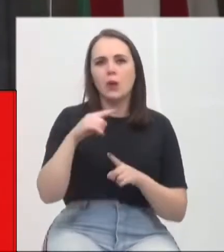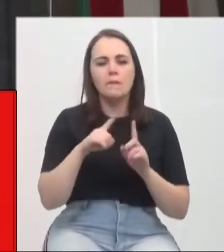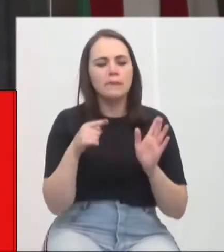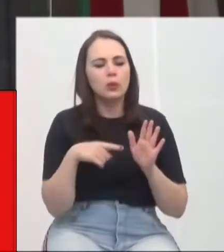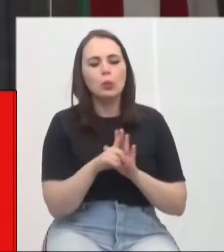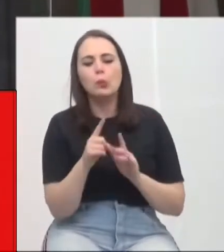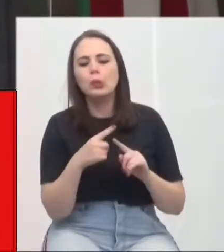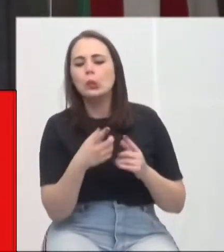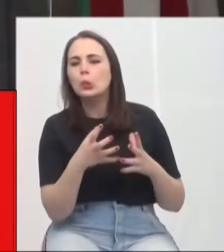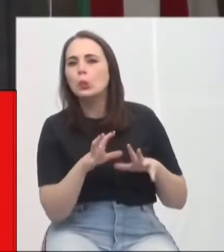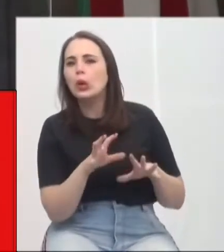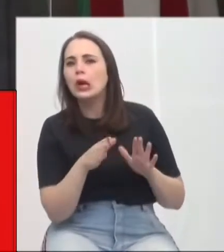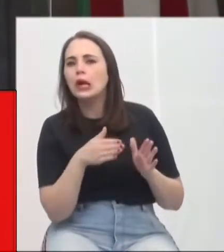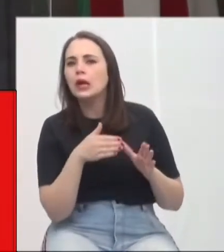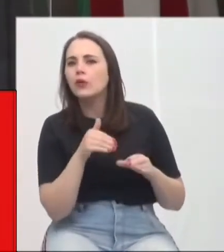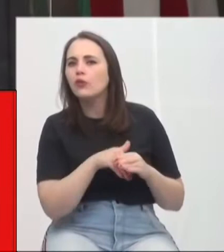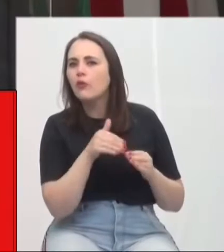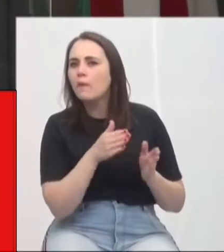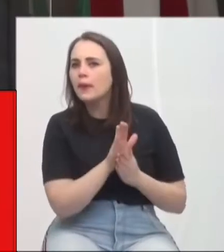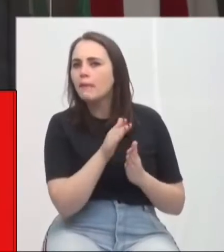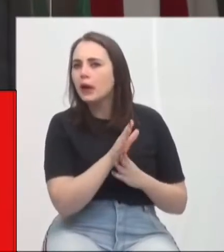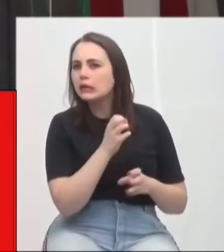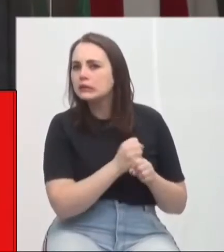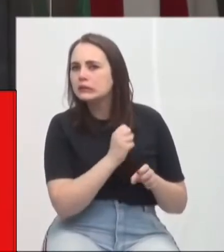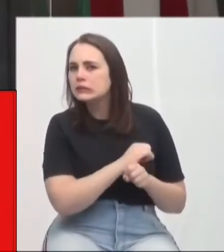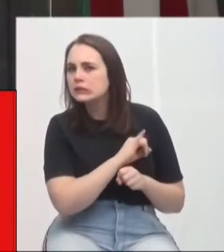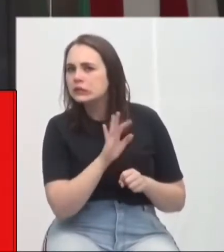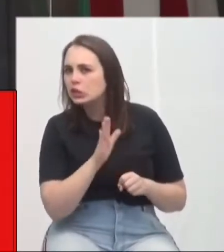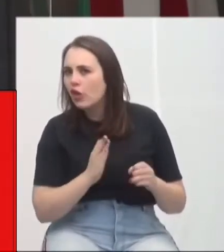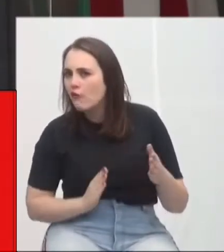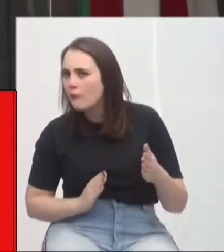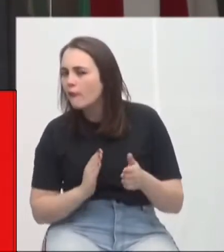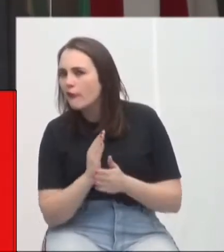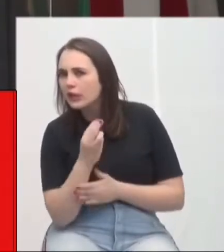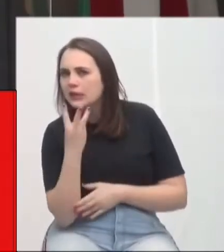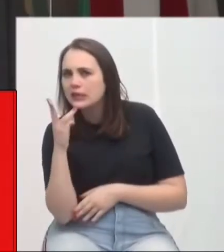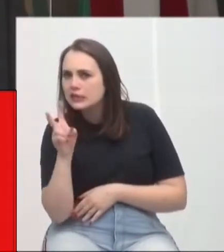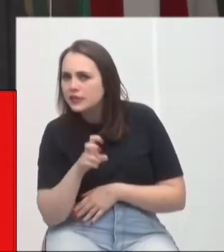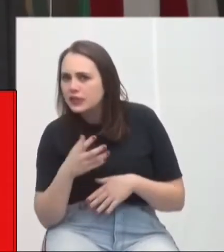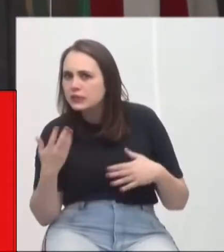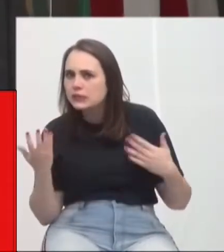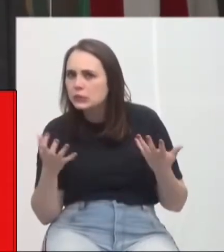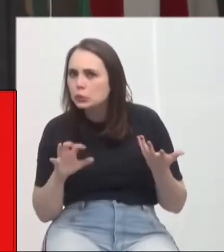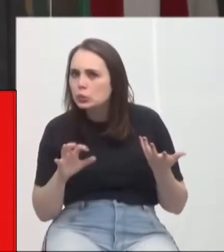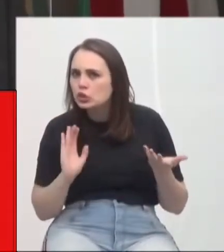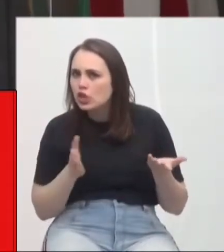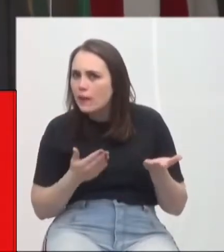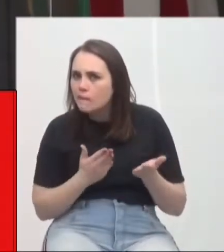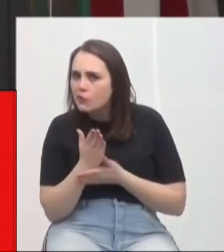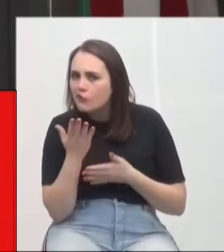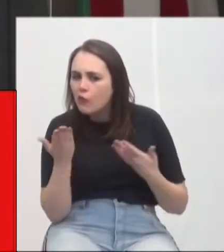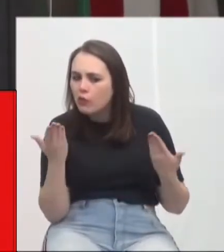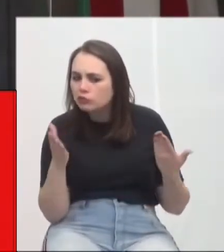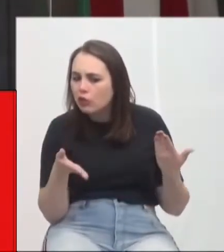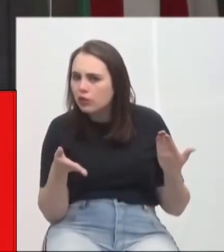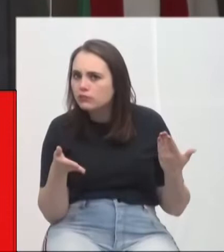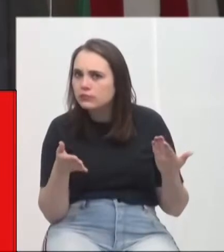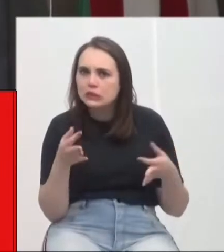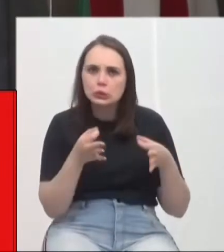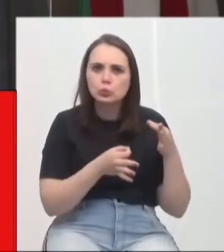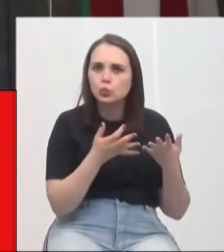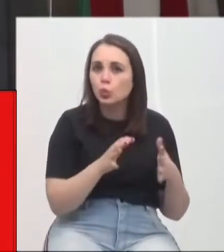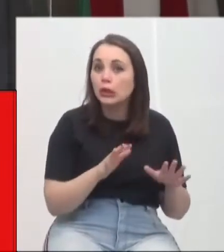o voto auditável impresso, se já foi aprovado, senhor presidente, três vezes pelo Congresso Nacional, já foi aprovado?